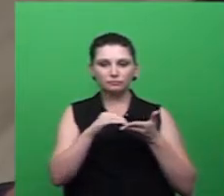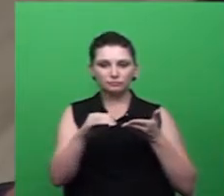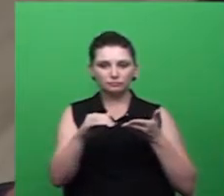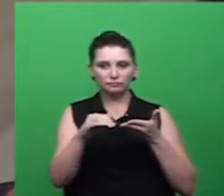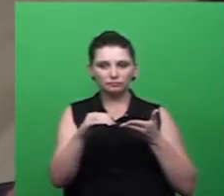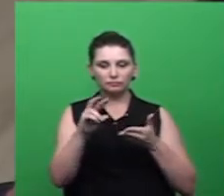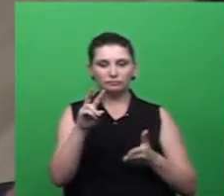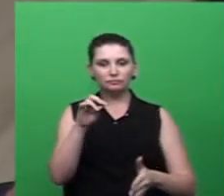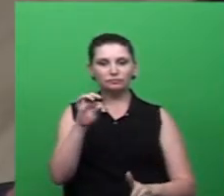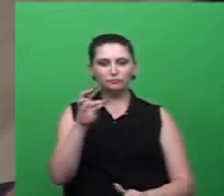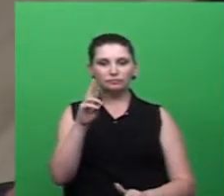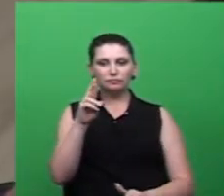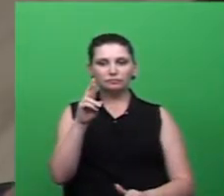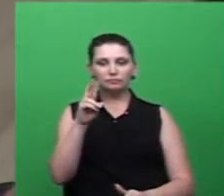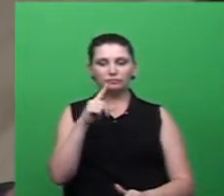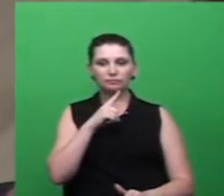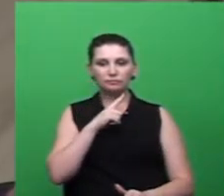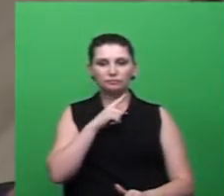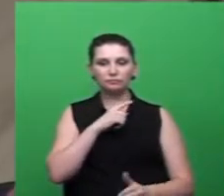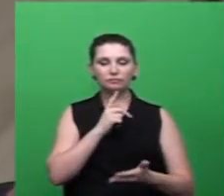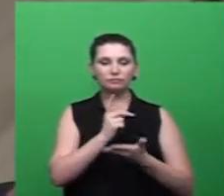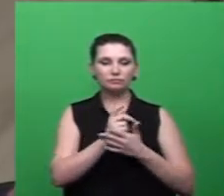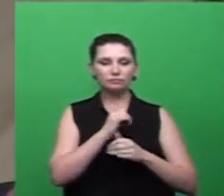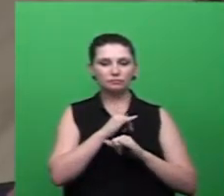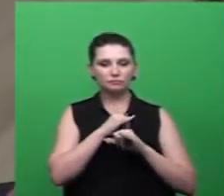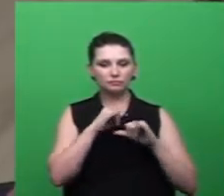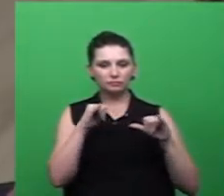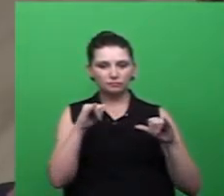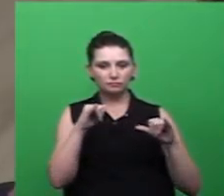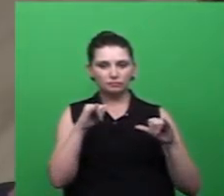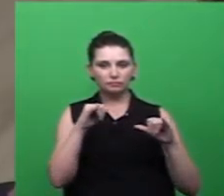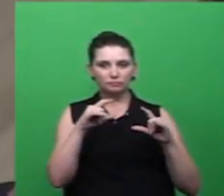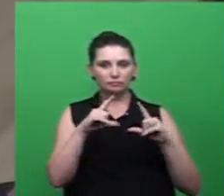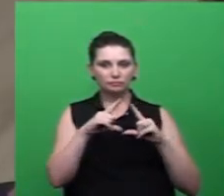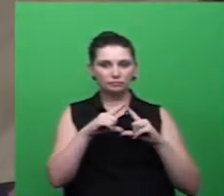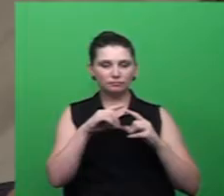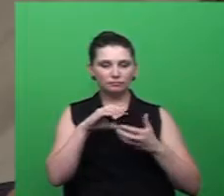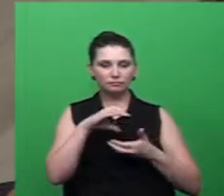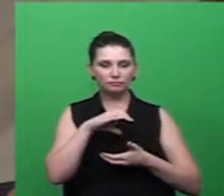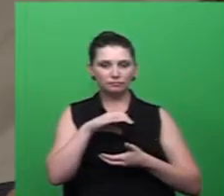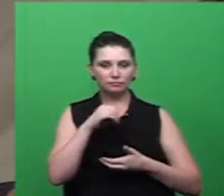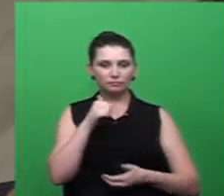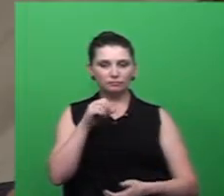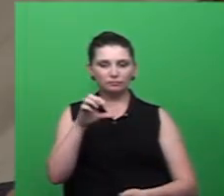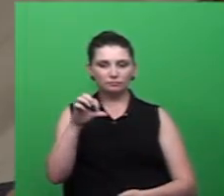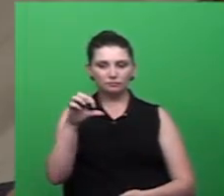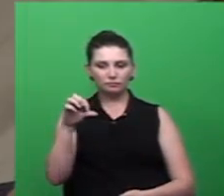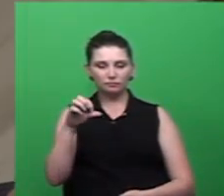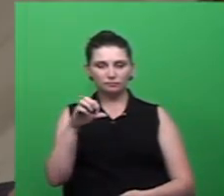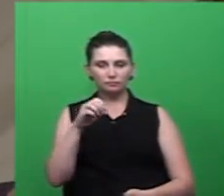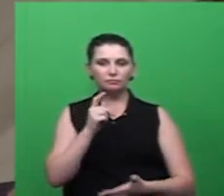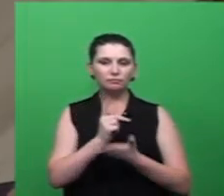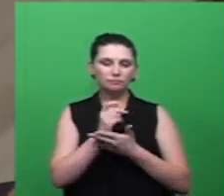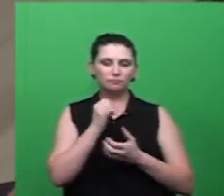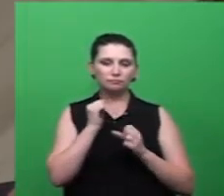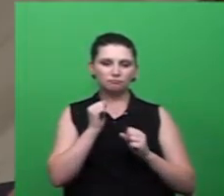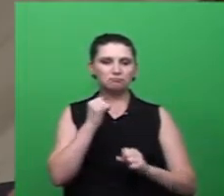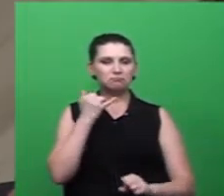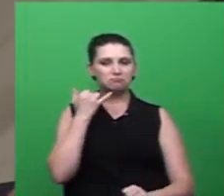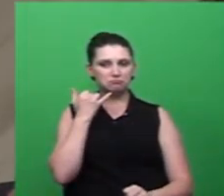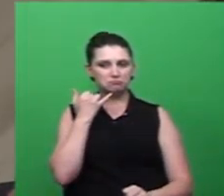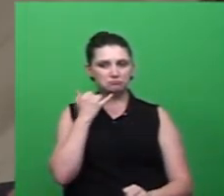denúncia no 156, como também no 199 da defesa civil, que é o nosso número de emergência. E todos os casos que vêm sendo